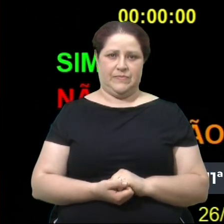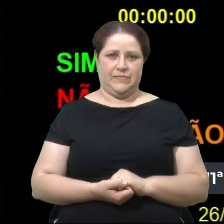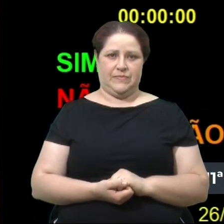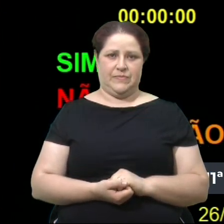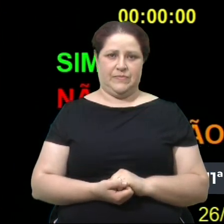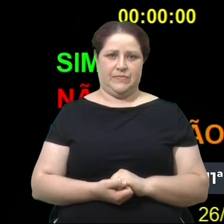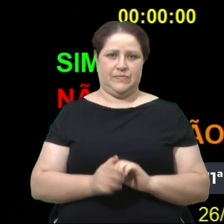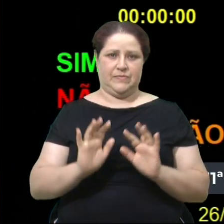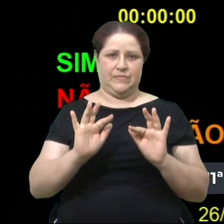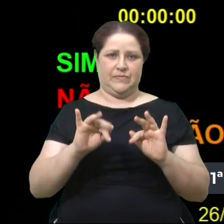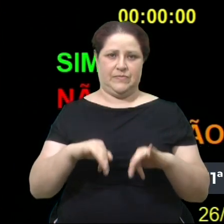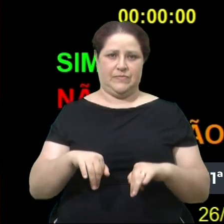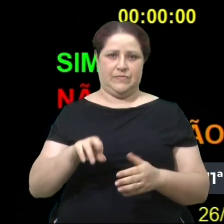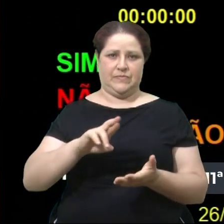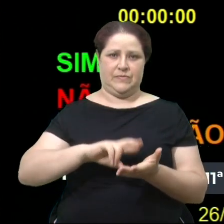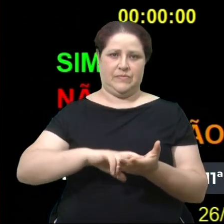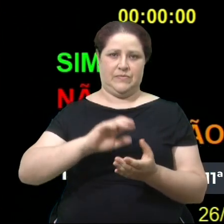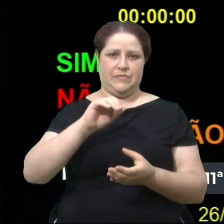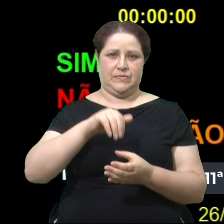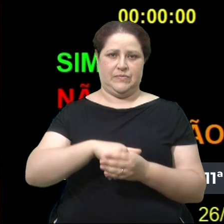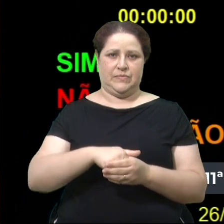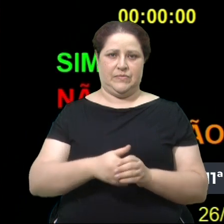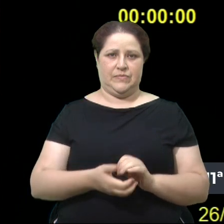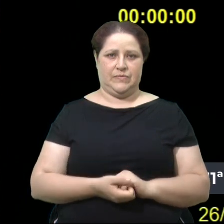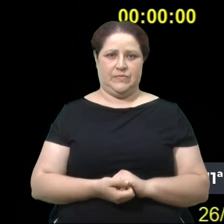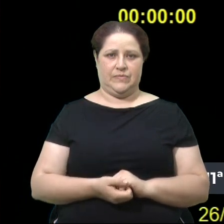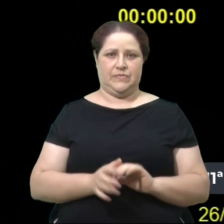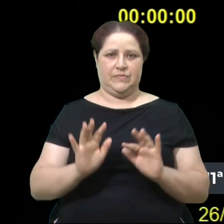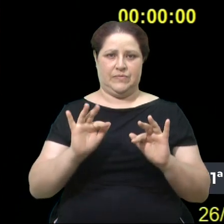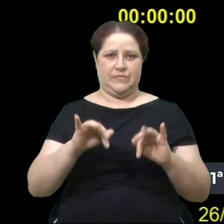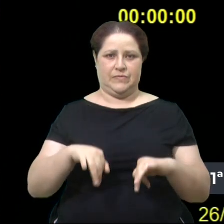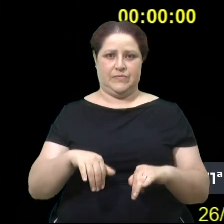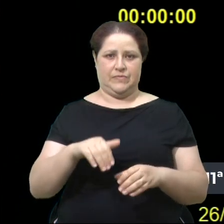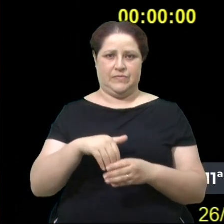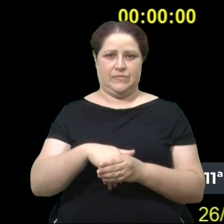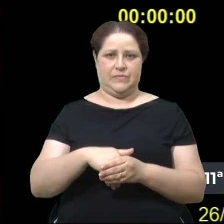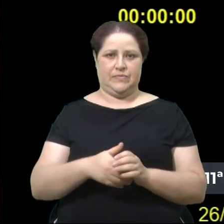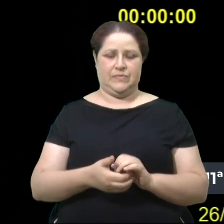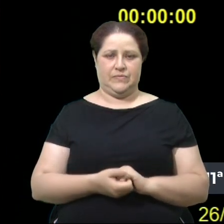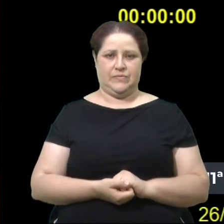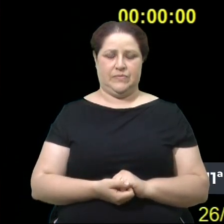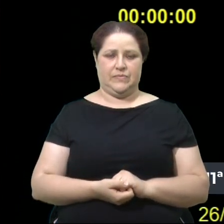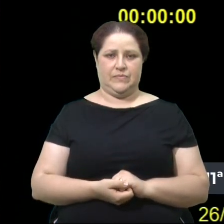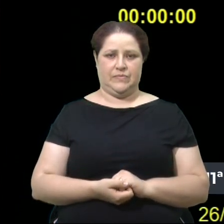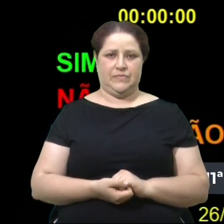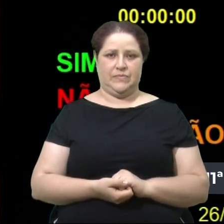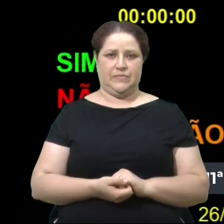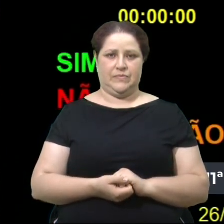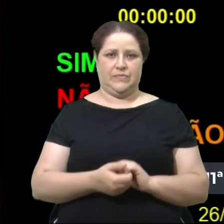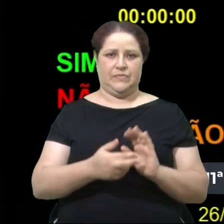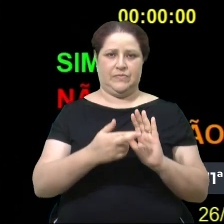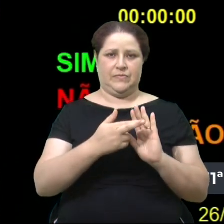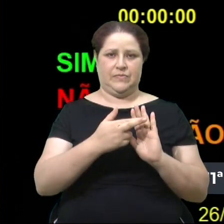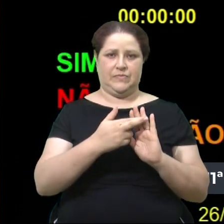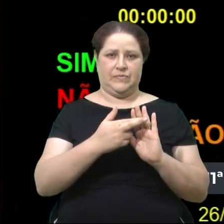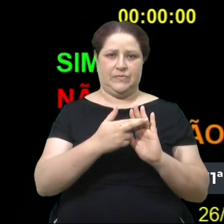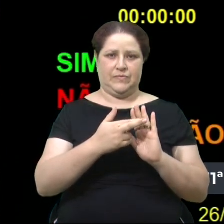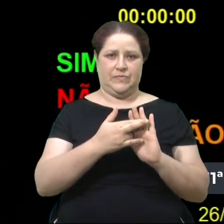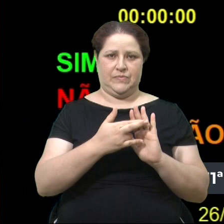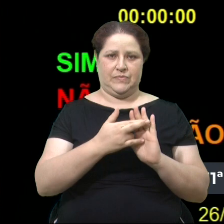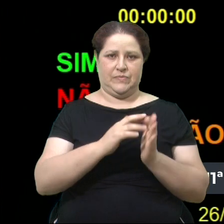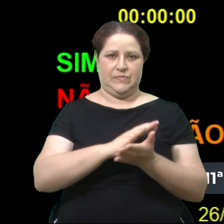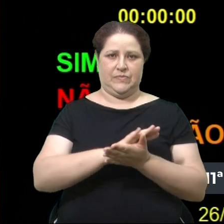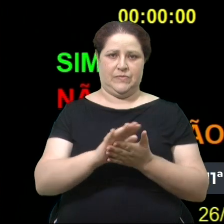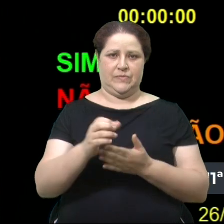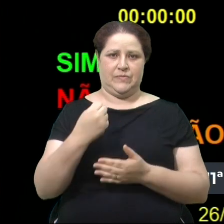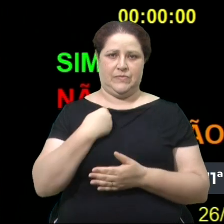Encerrado o registro dos votos. Encerrada a votação. O requerimento, sem número,